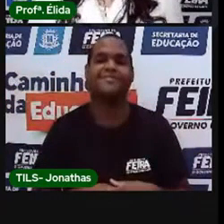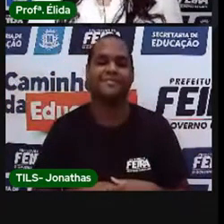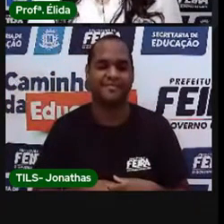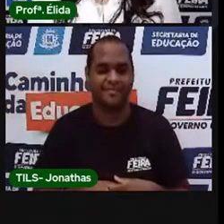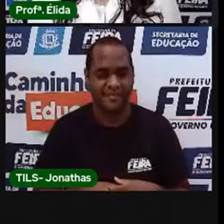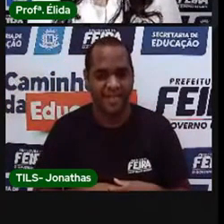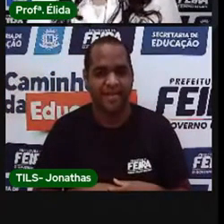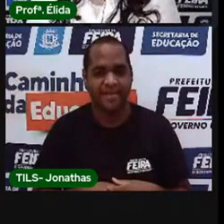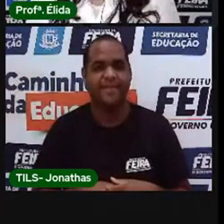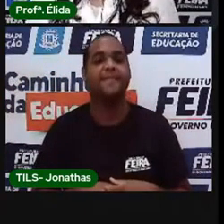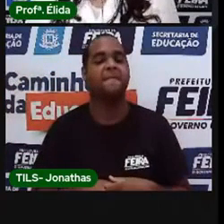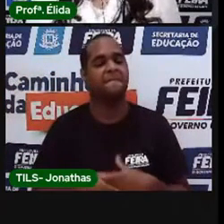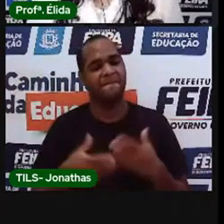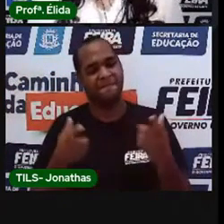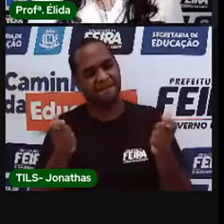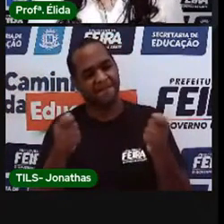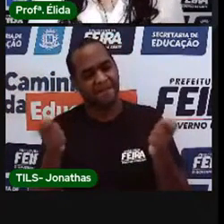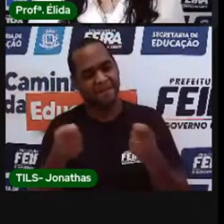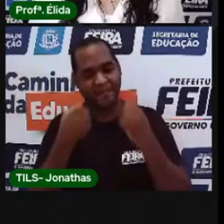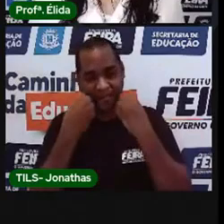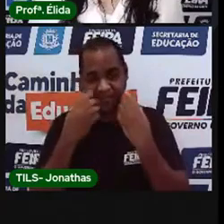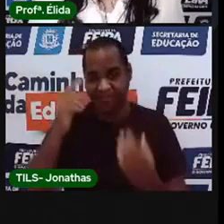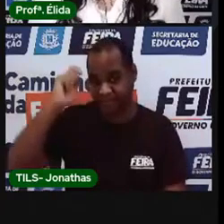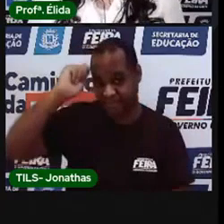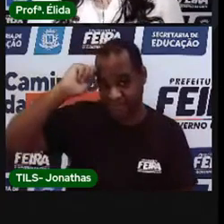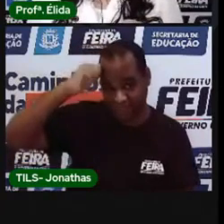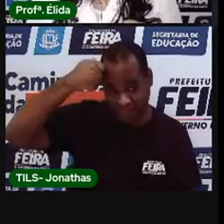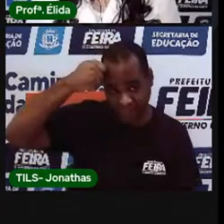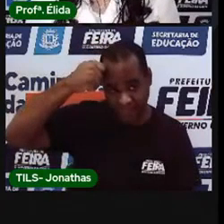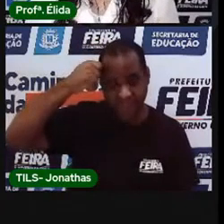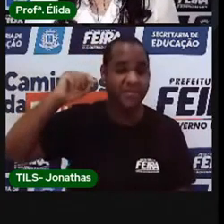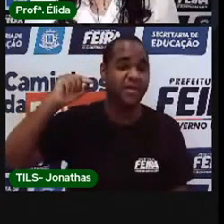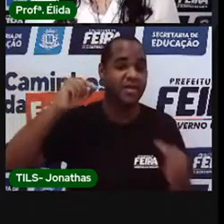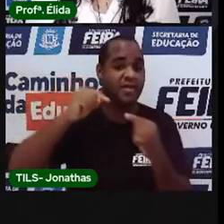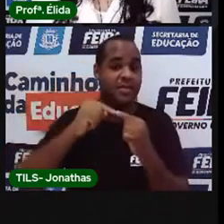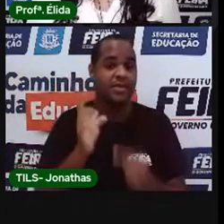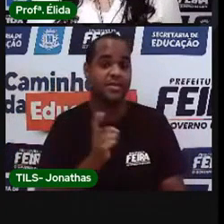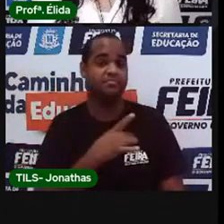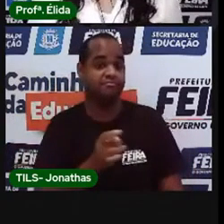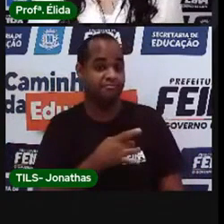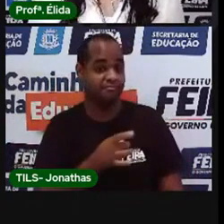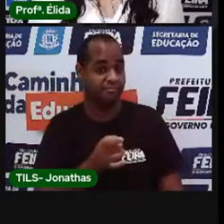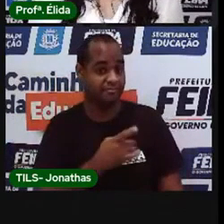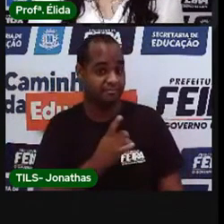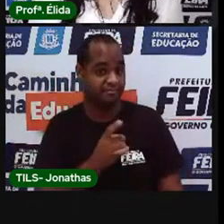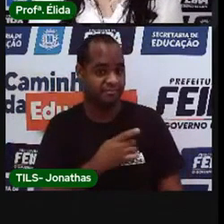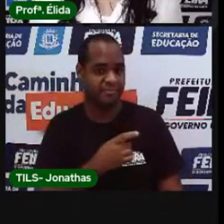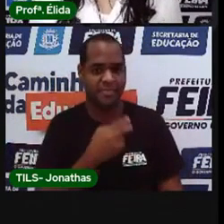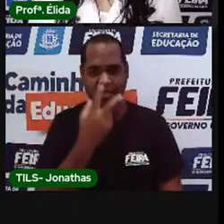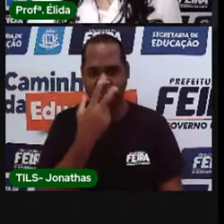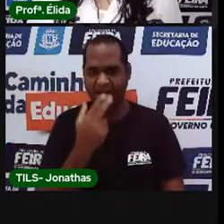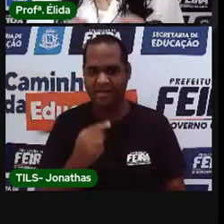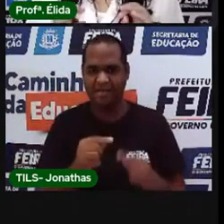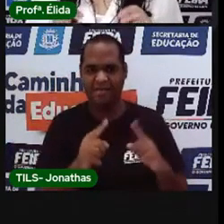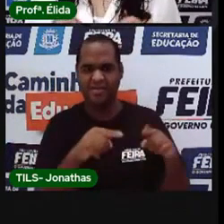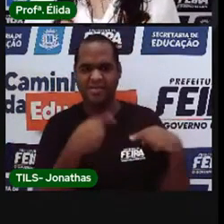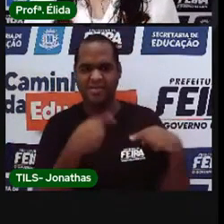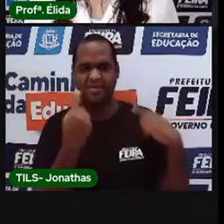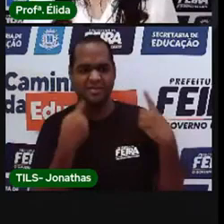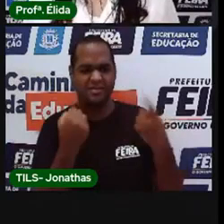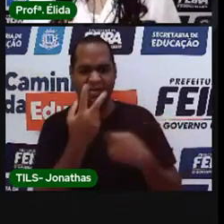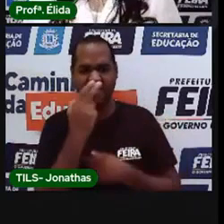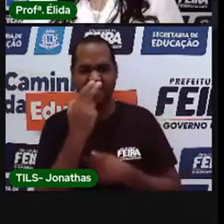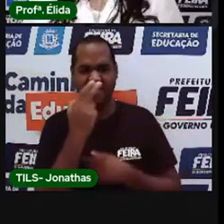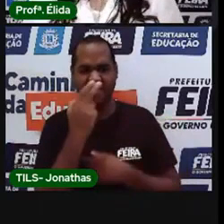Ah, sim. O preto é um medo. E ele é covarde. E se